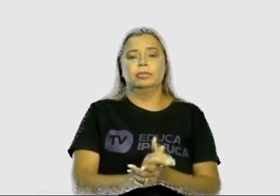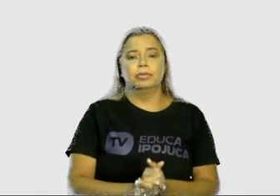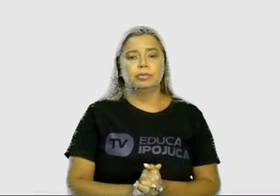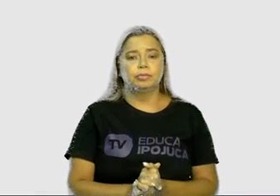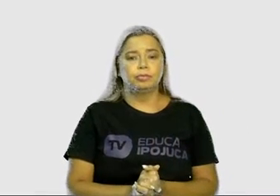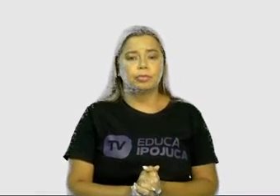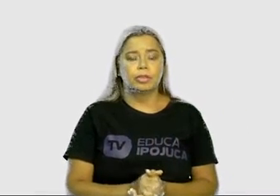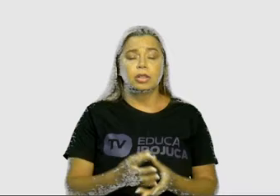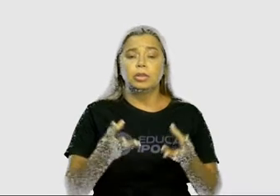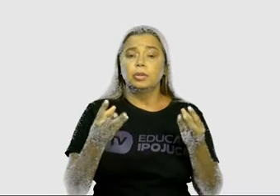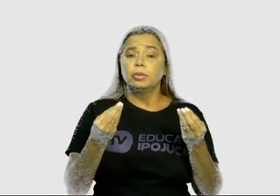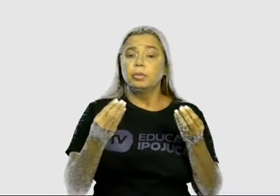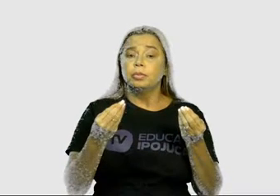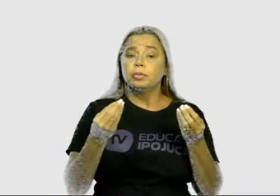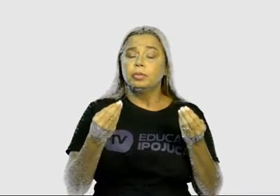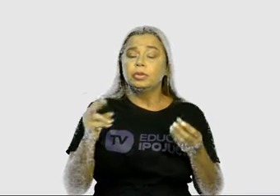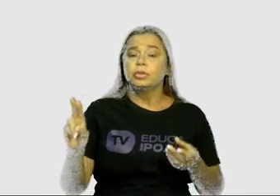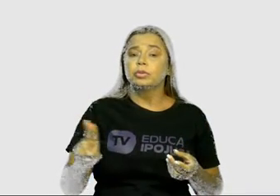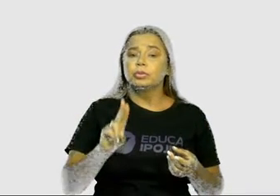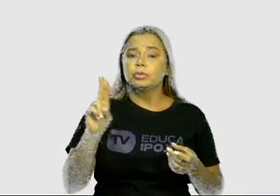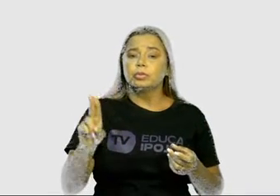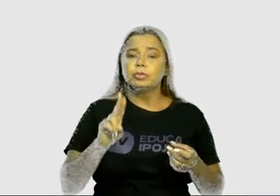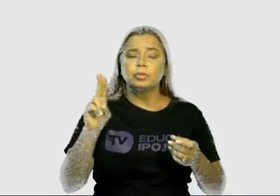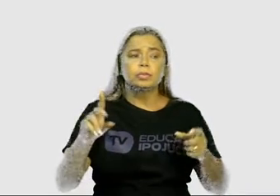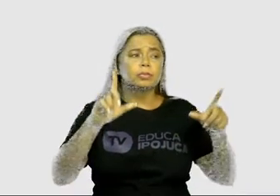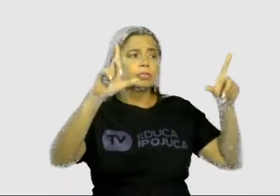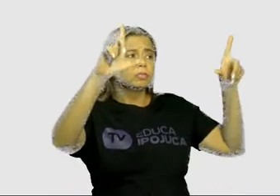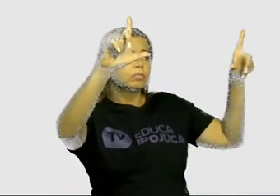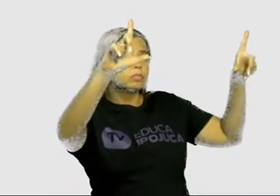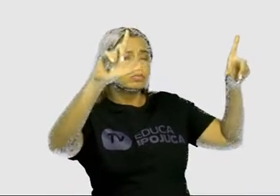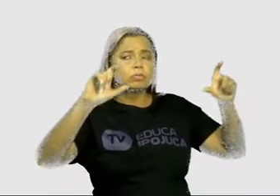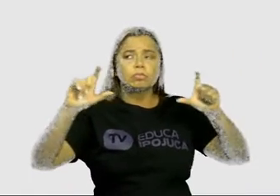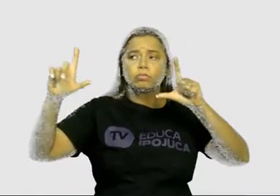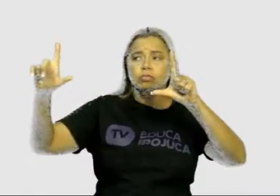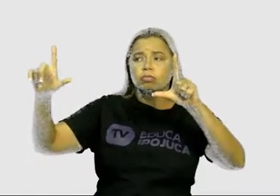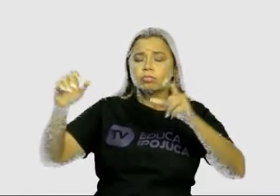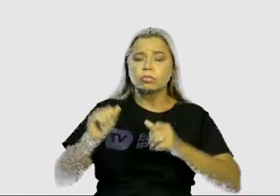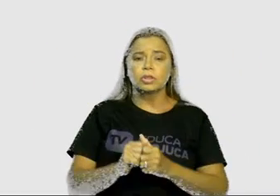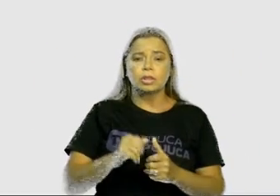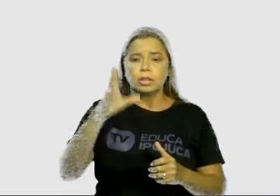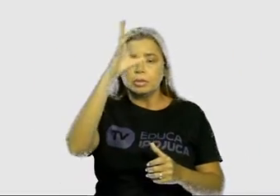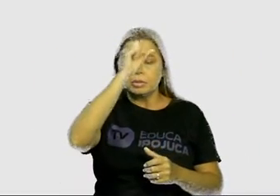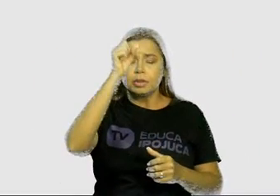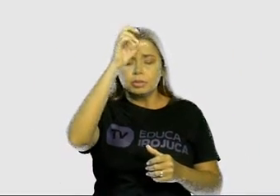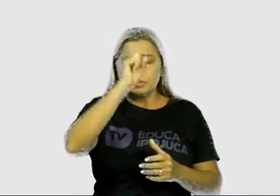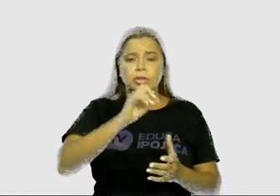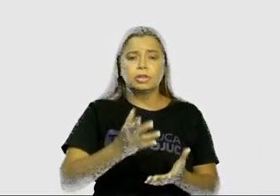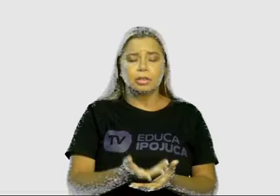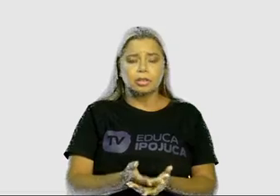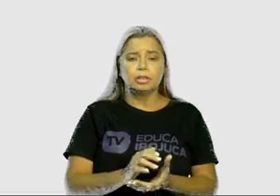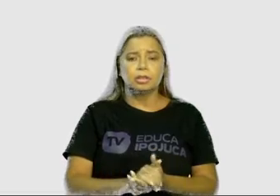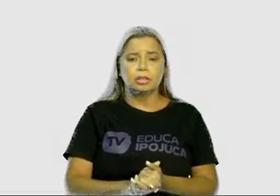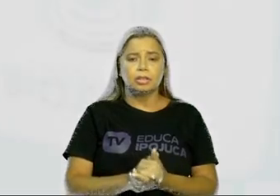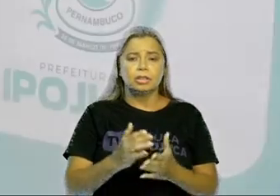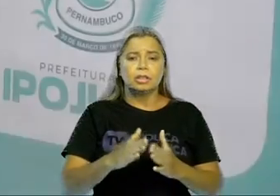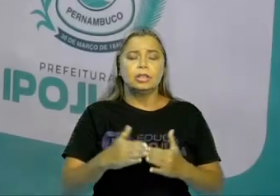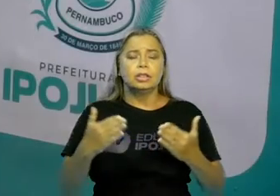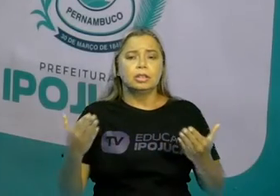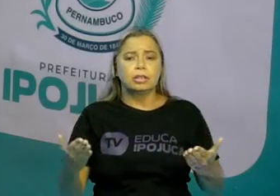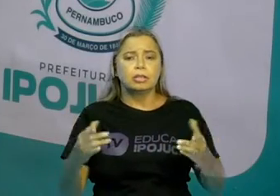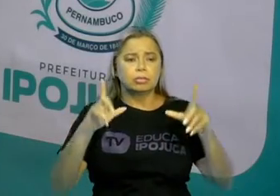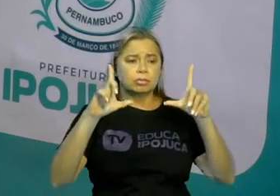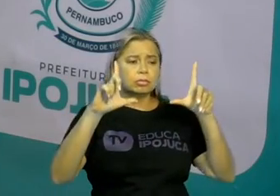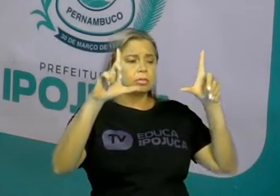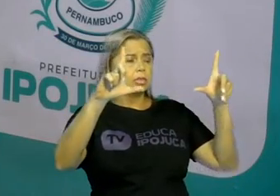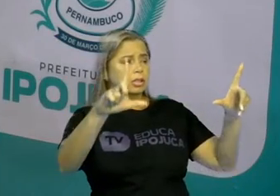muito usada em propagandas publicitárias e campanhas educativas, como o caso aqui é uma campanha educativa